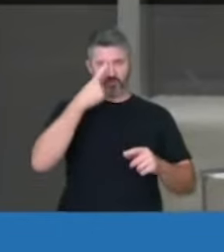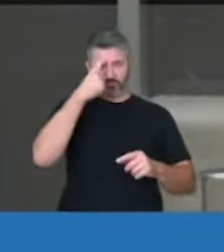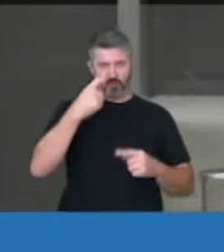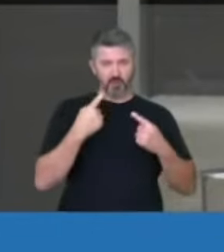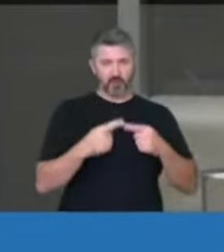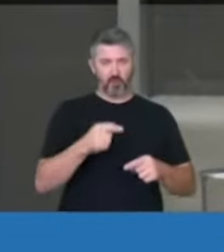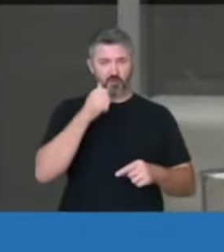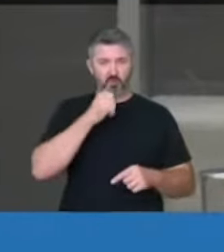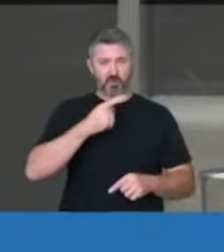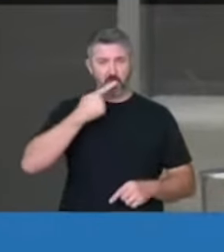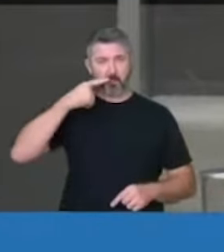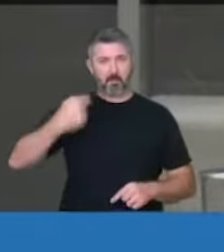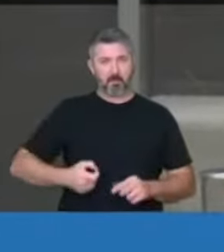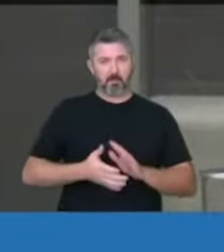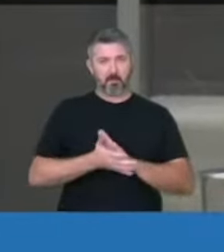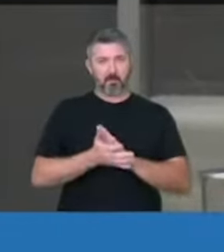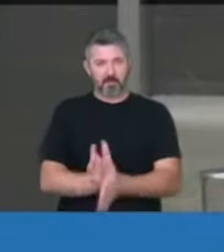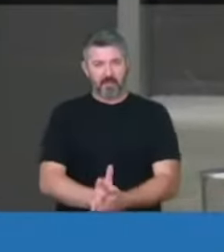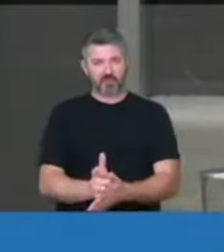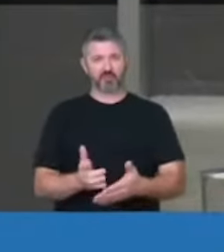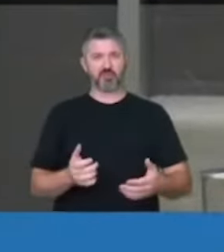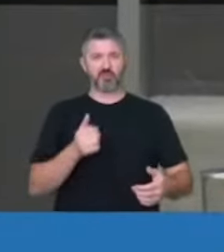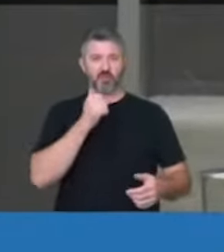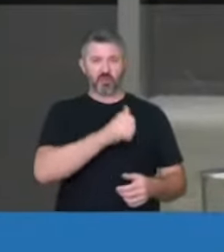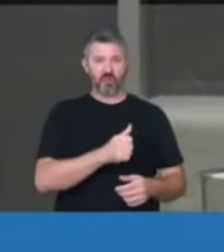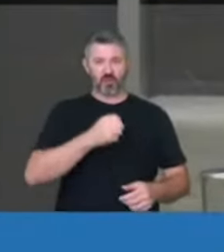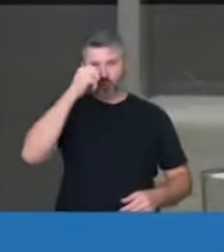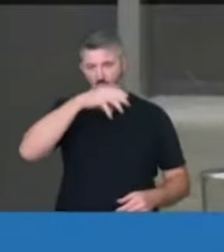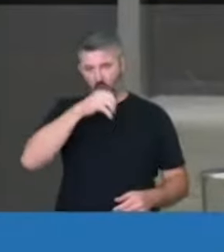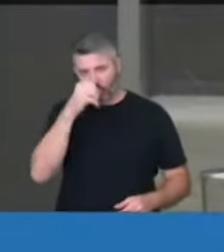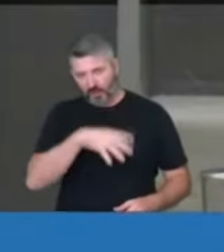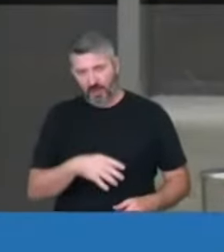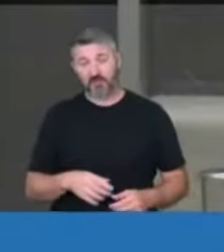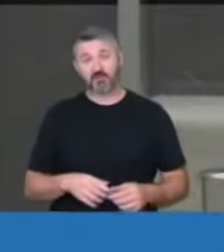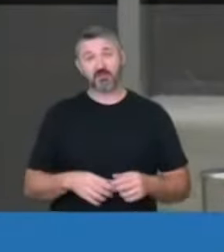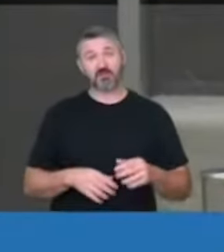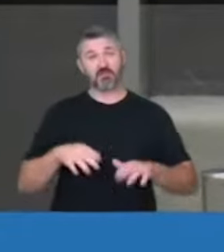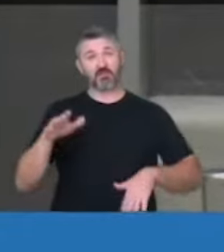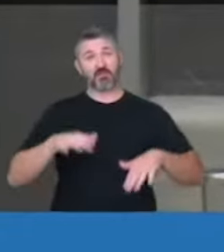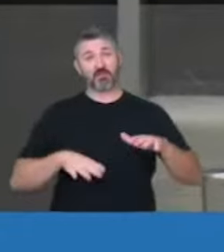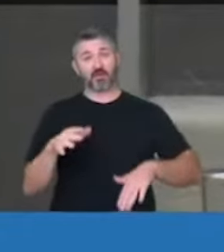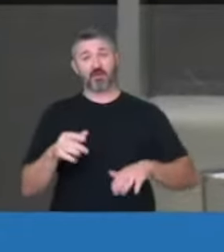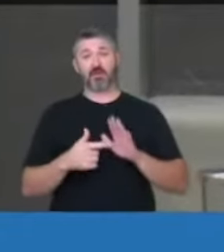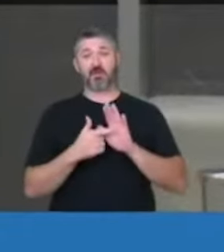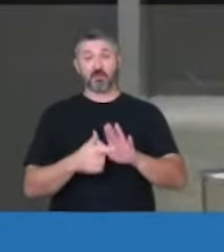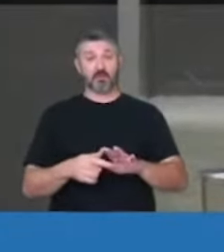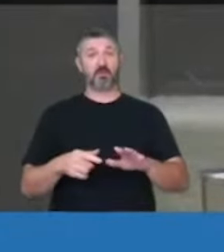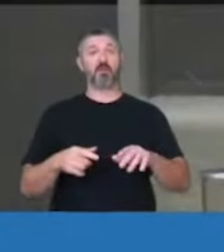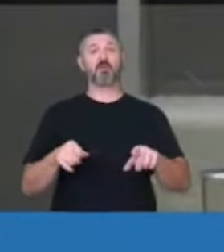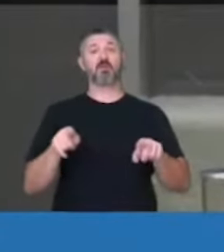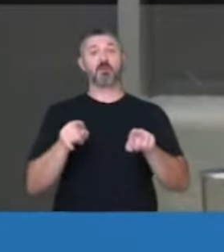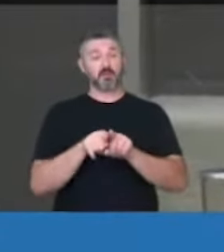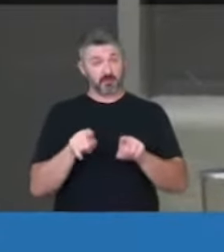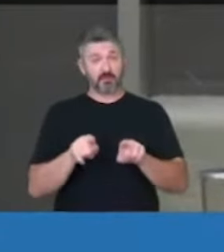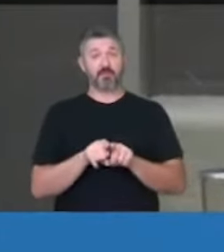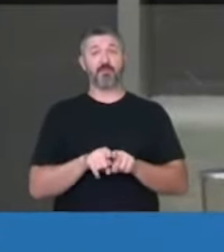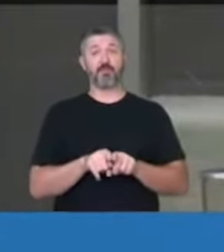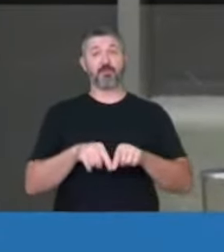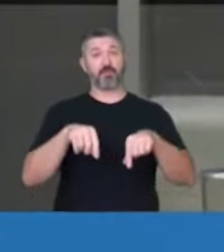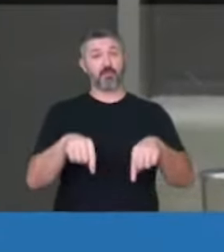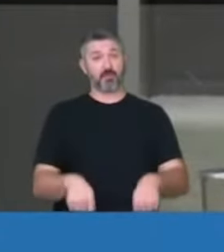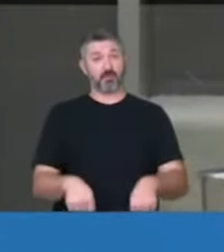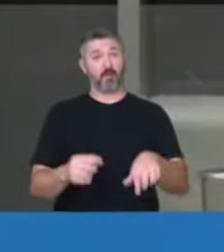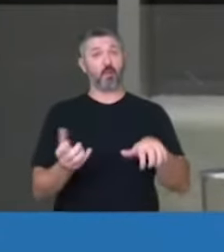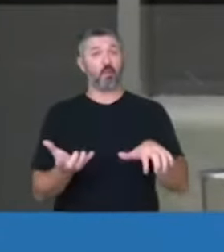de machismo introjetado, de truculência, que às vezes se manifesta no próprio parlamento